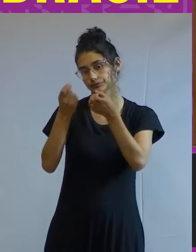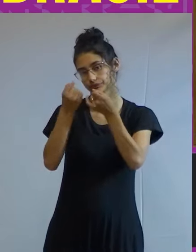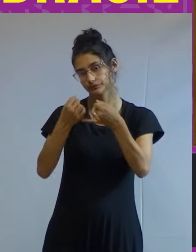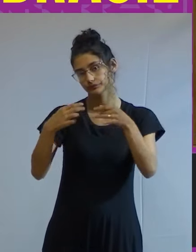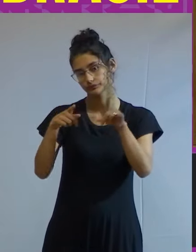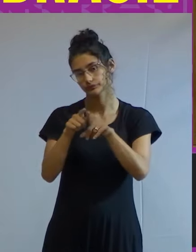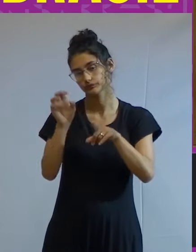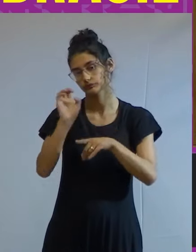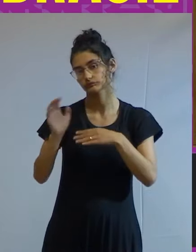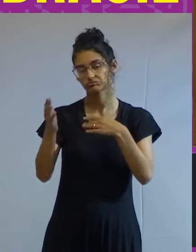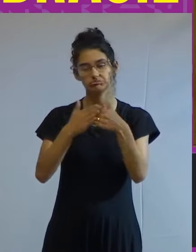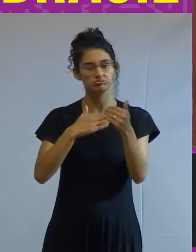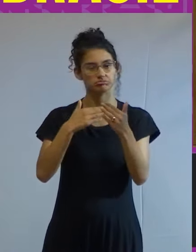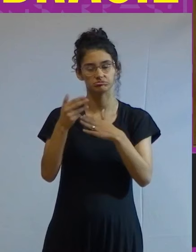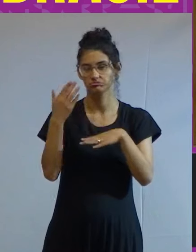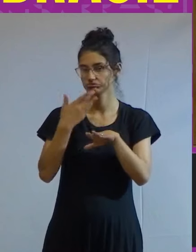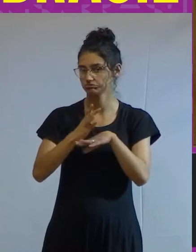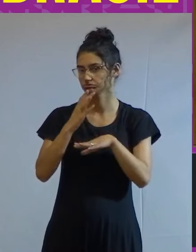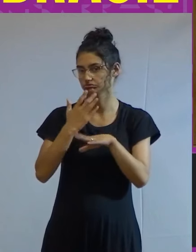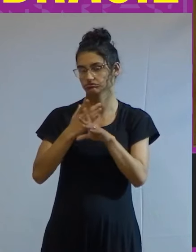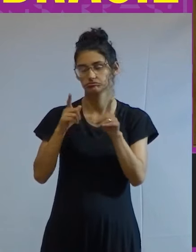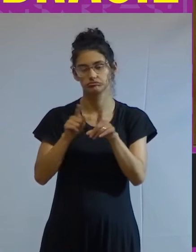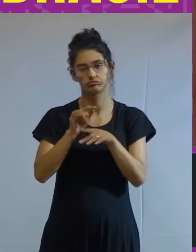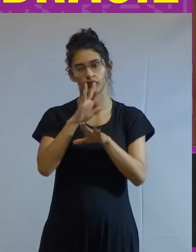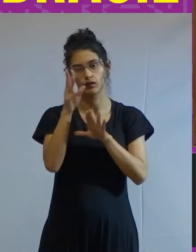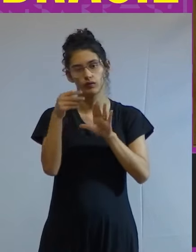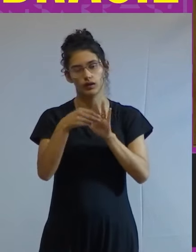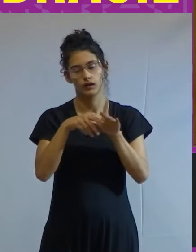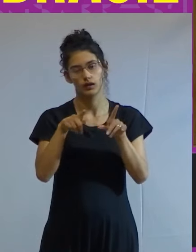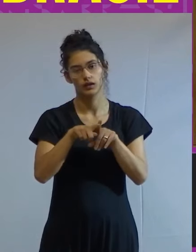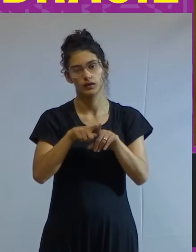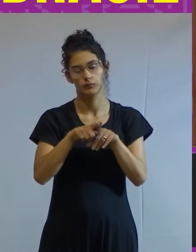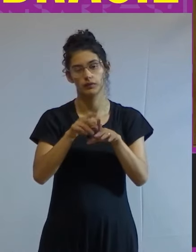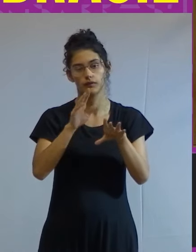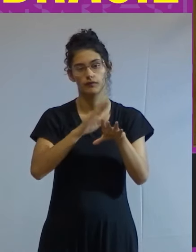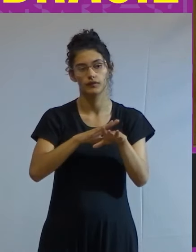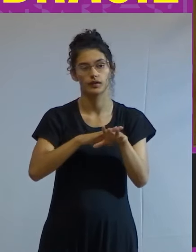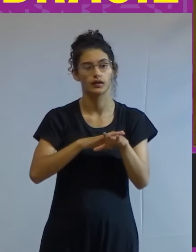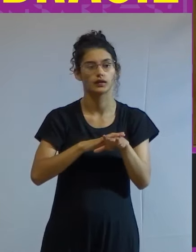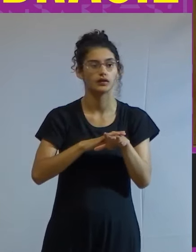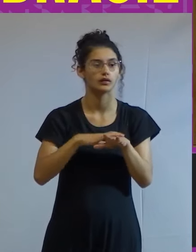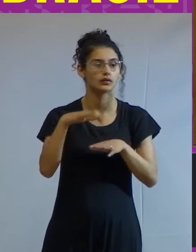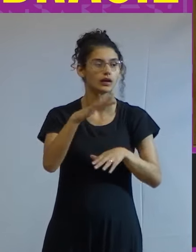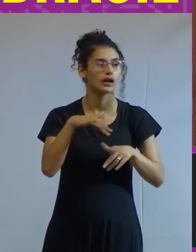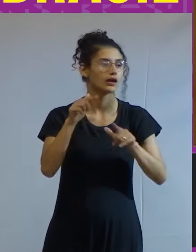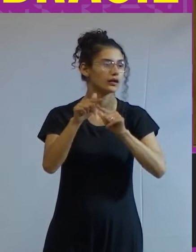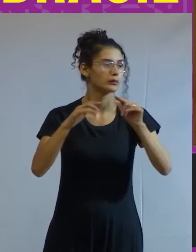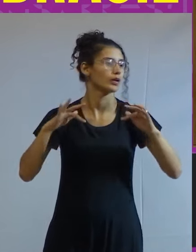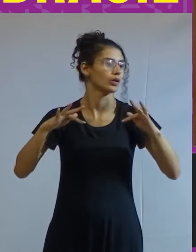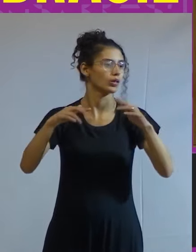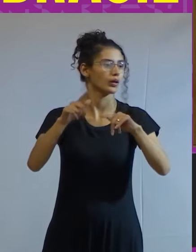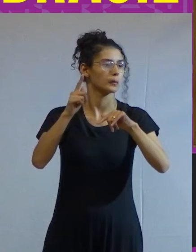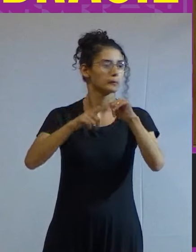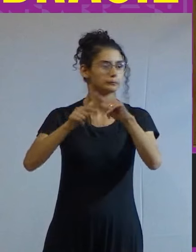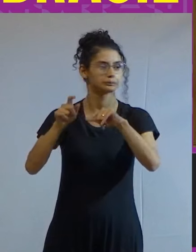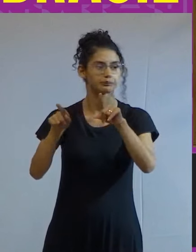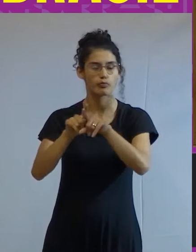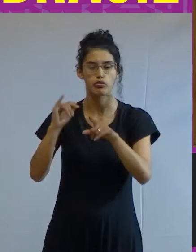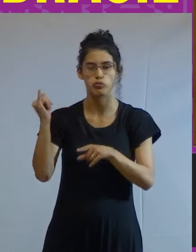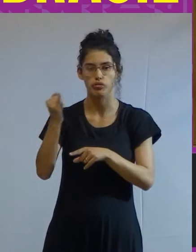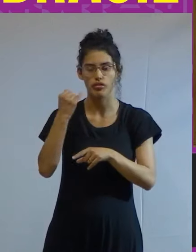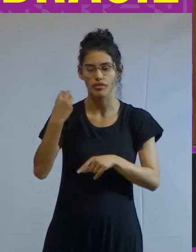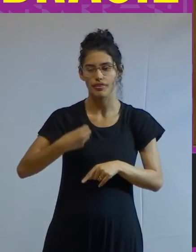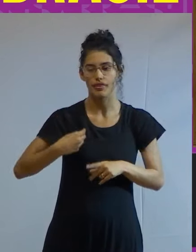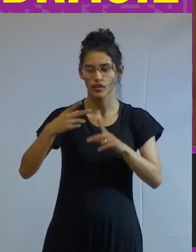de quaisquer outras ações e instituições deixando à provisão do mercado todos os elementos fundamentais à vida